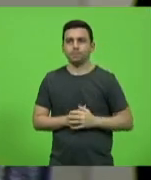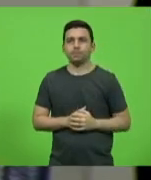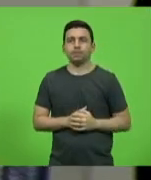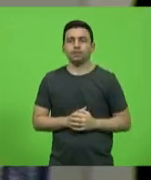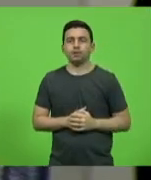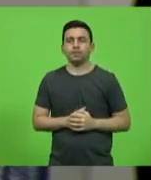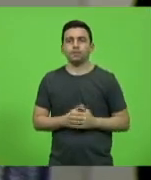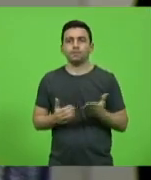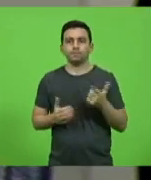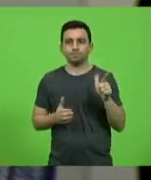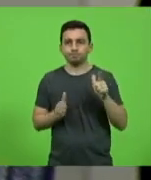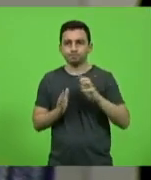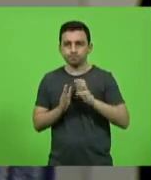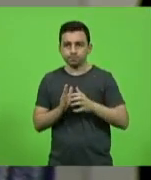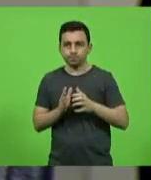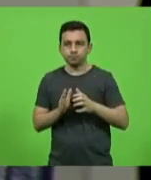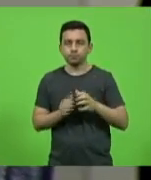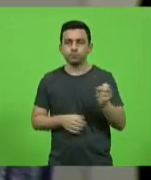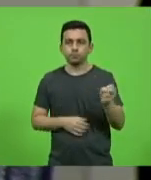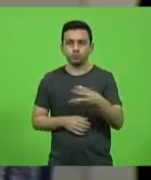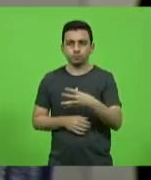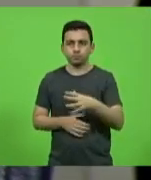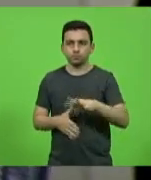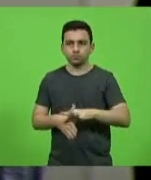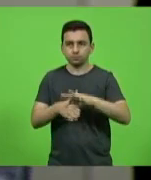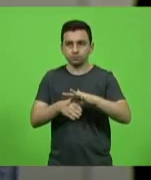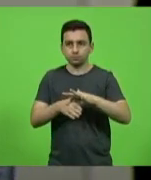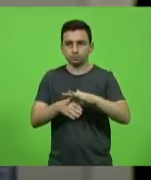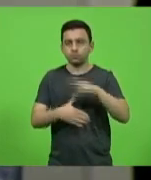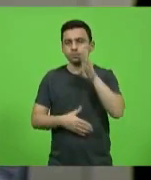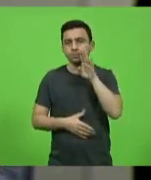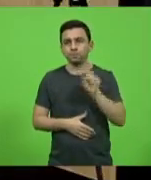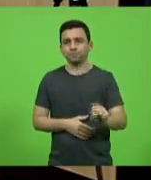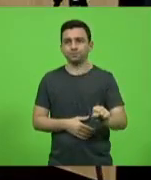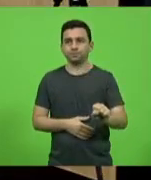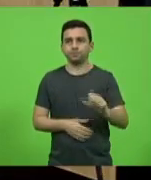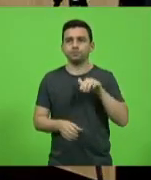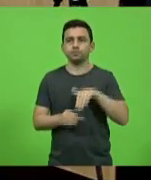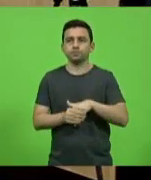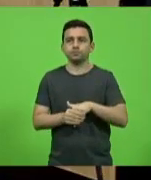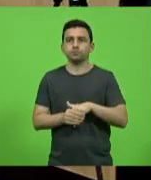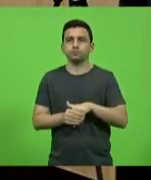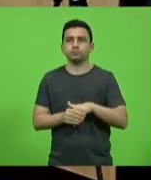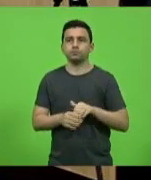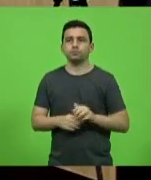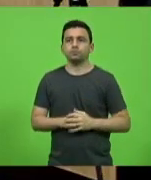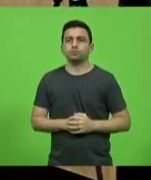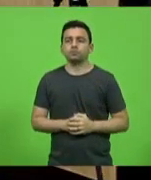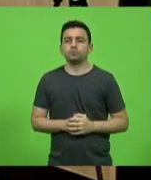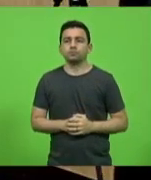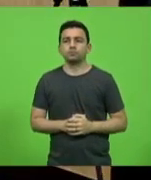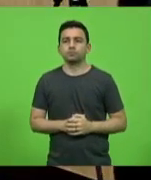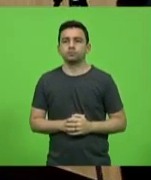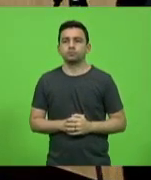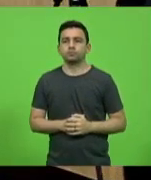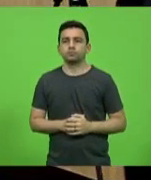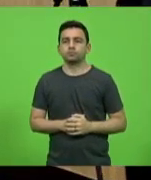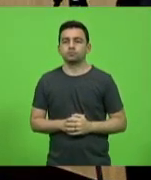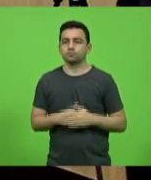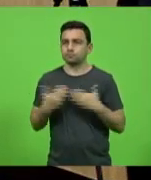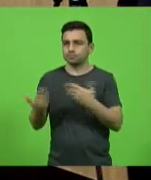bancada do Partido Novo, o líder e deputado Bruno Souza. Como vota? Presidente, secretário,